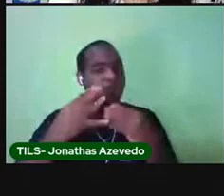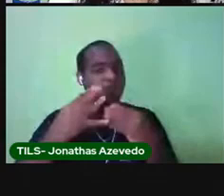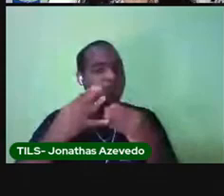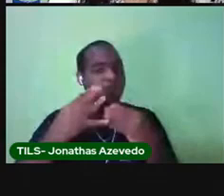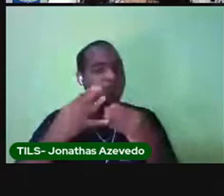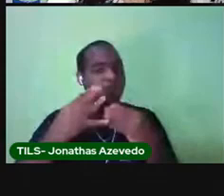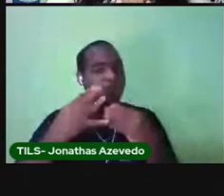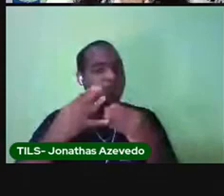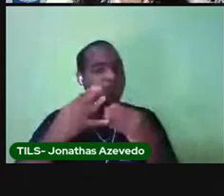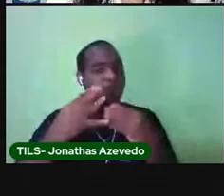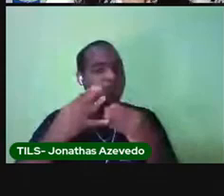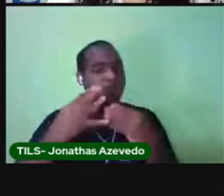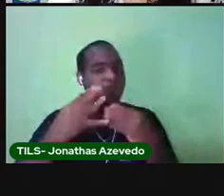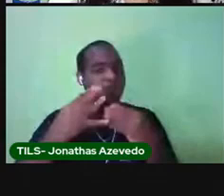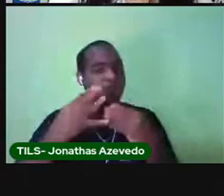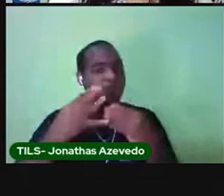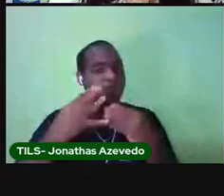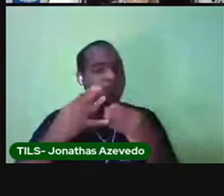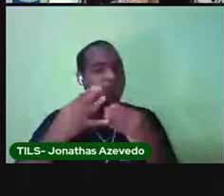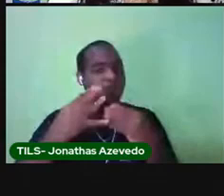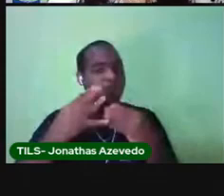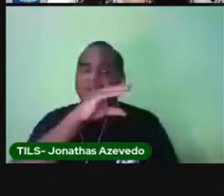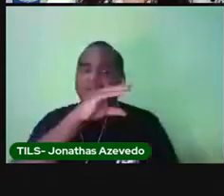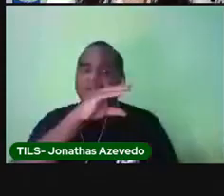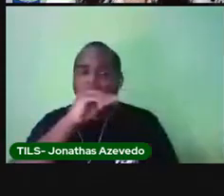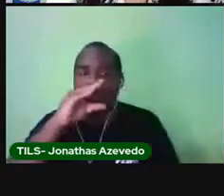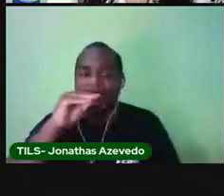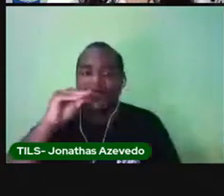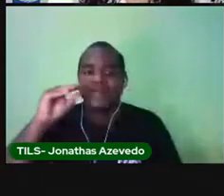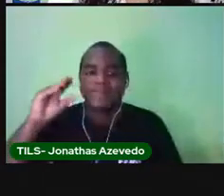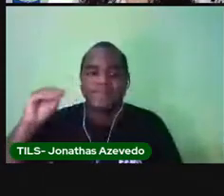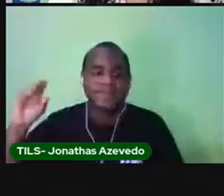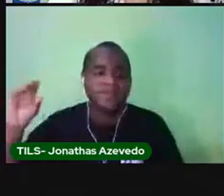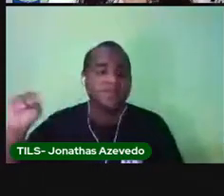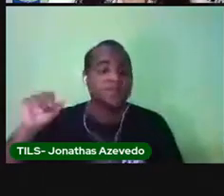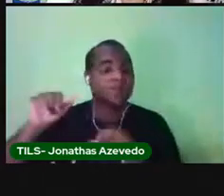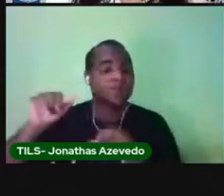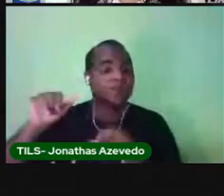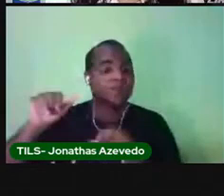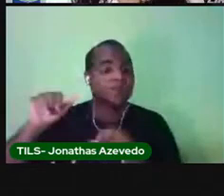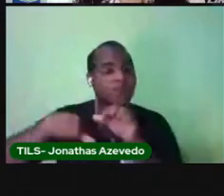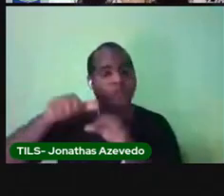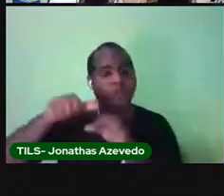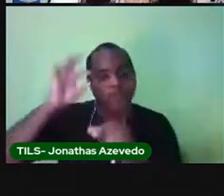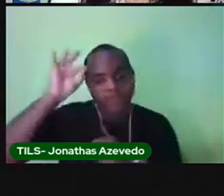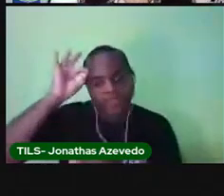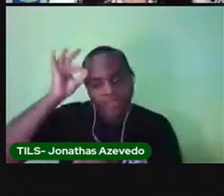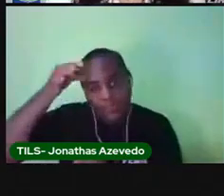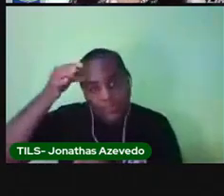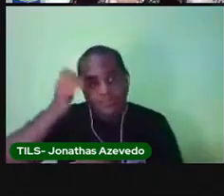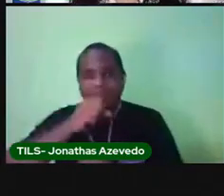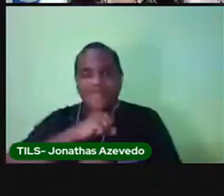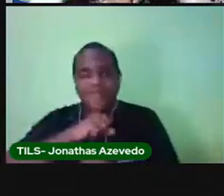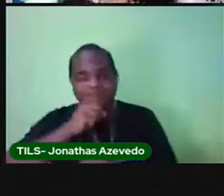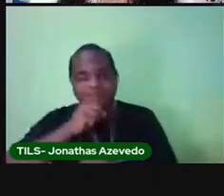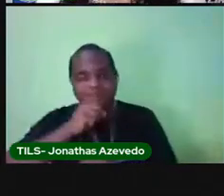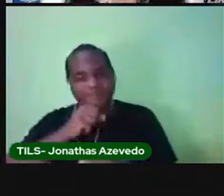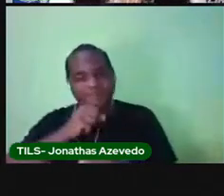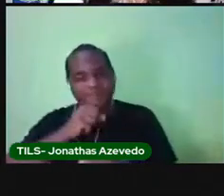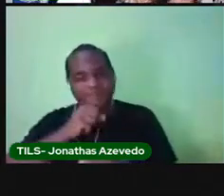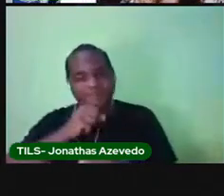Infância, adolescência, fase adulta e a velhice. Muito bem. Muito